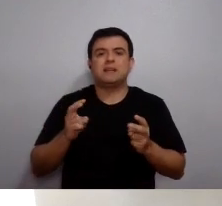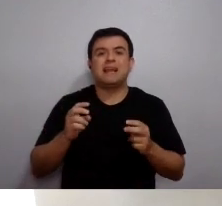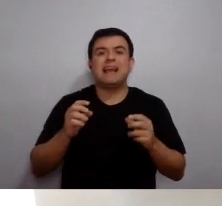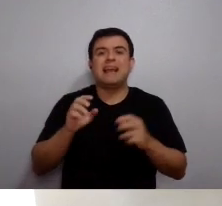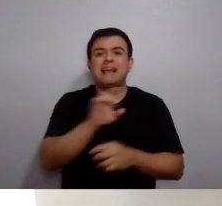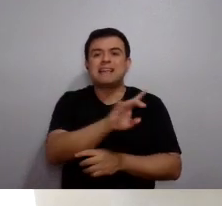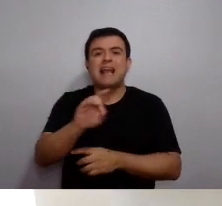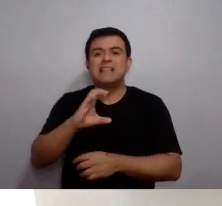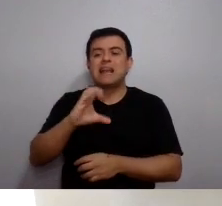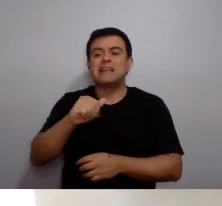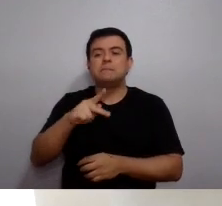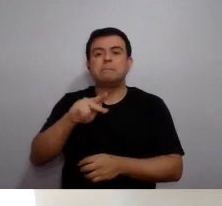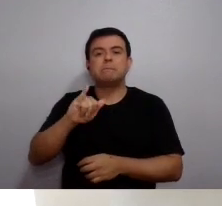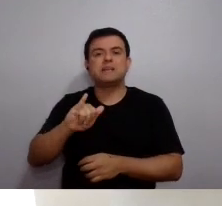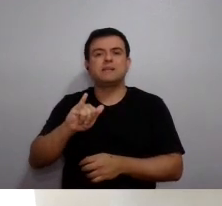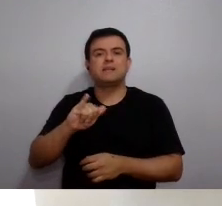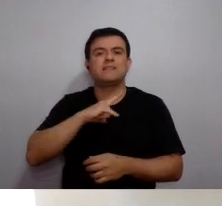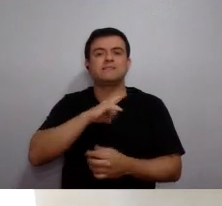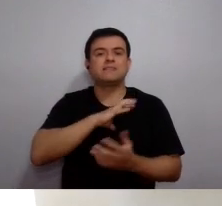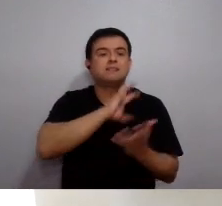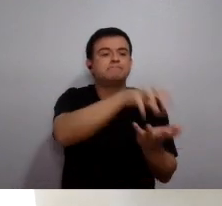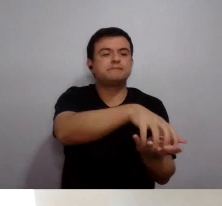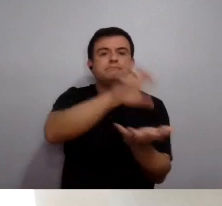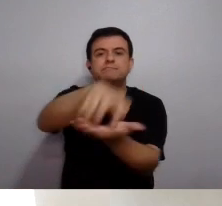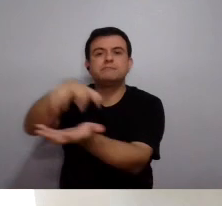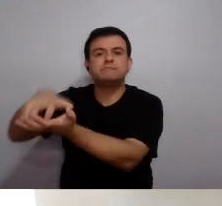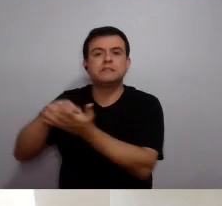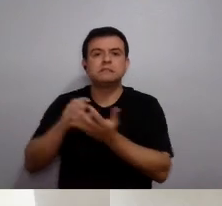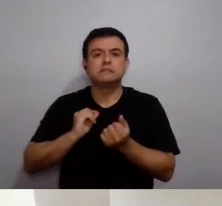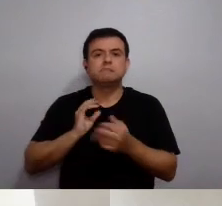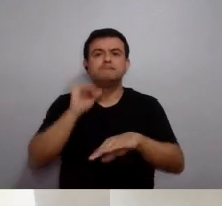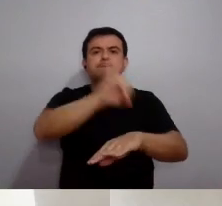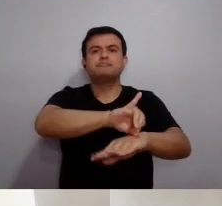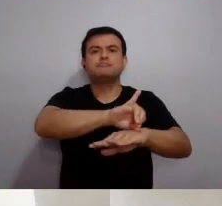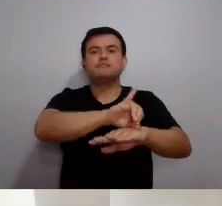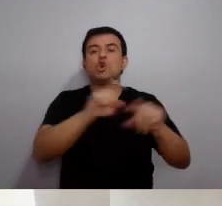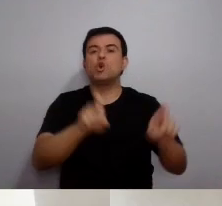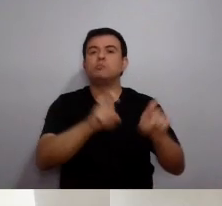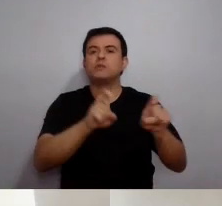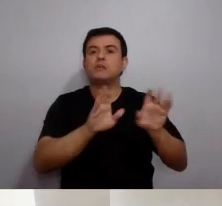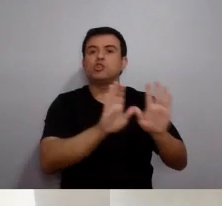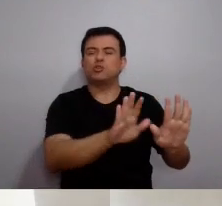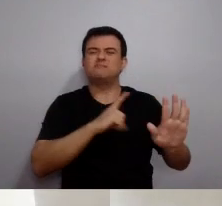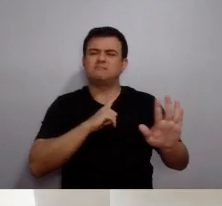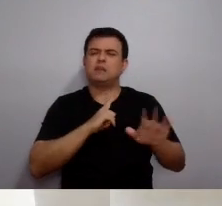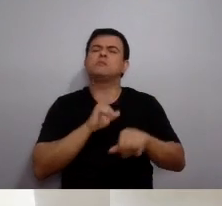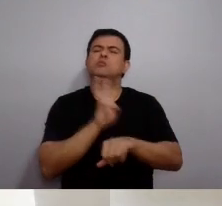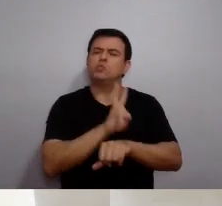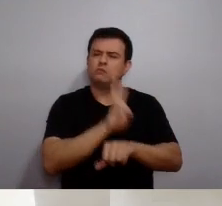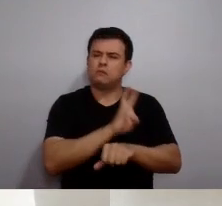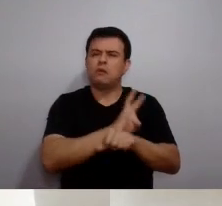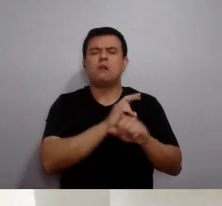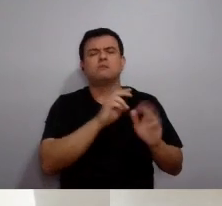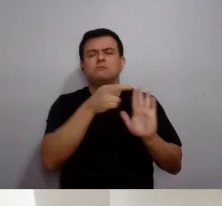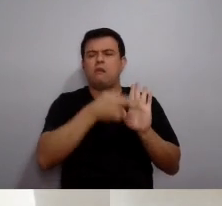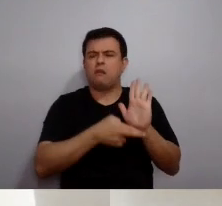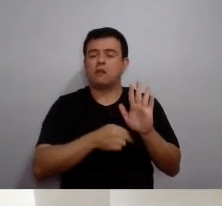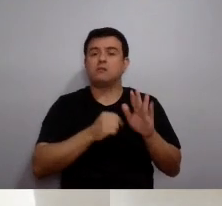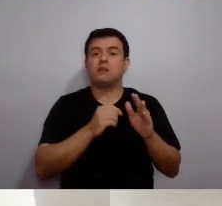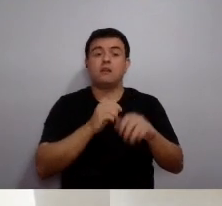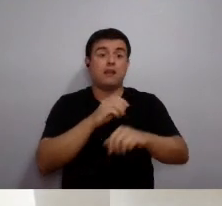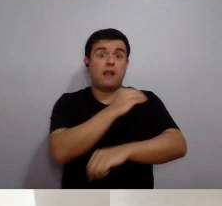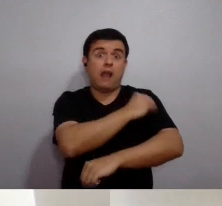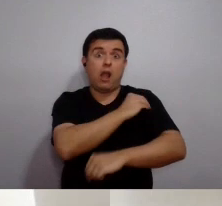responsável de, cada campo, em cada campus da universidade, colocar à disposição um computador com medidas de